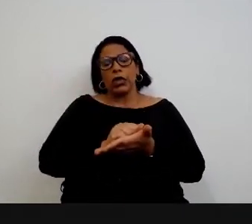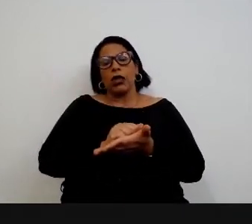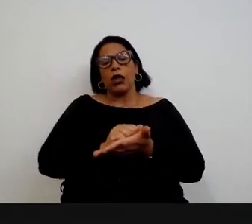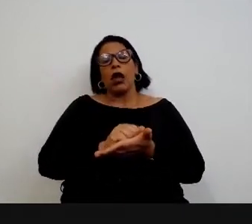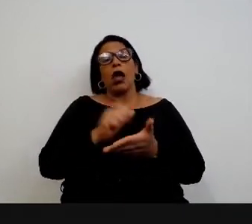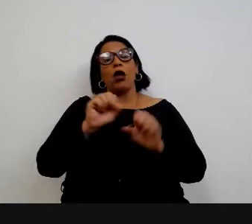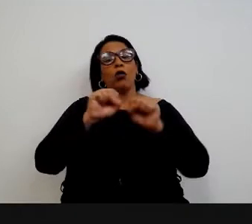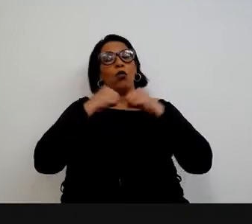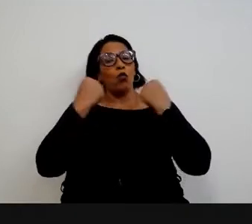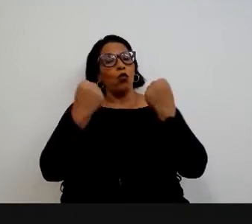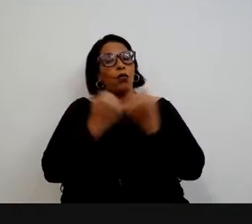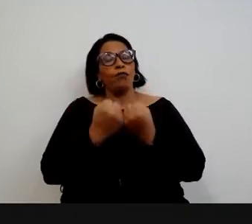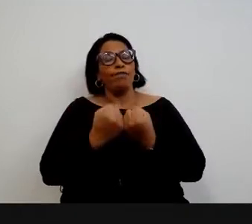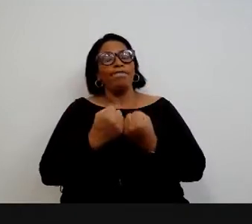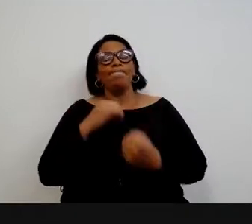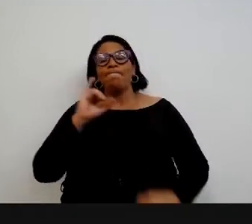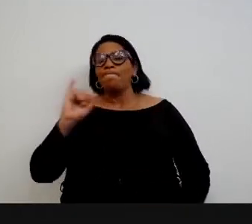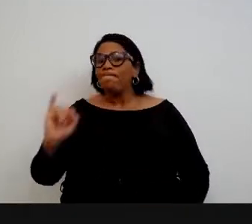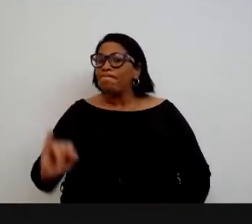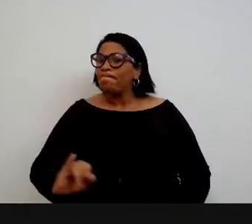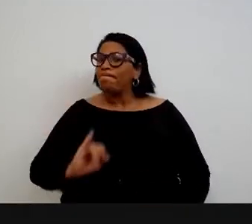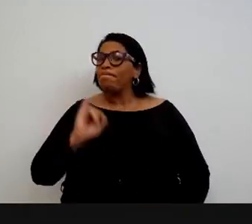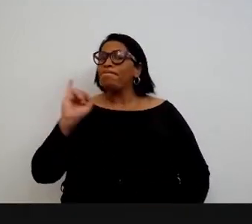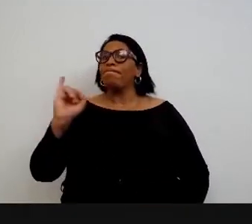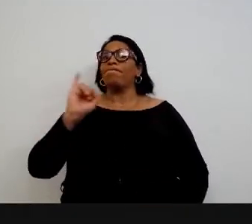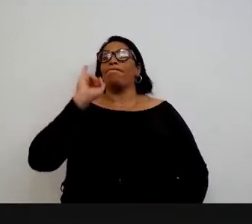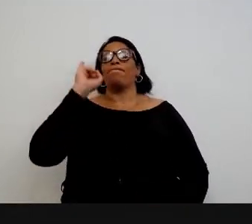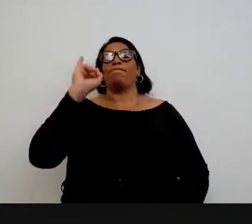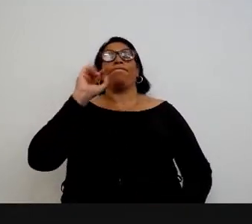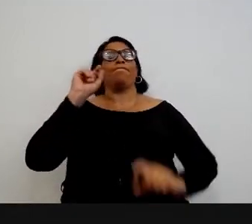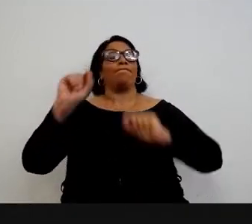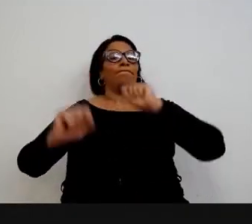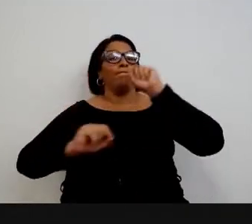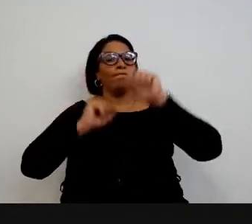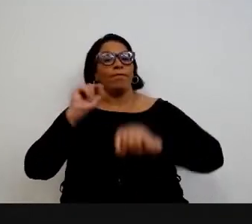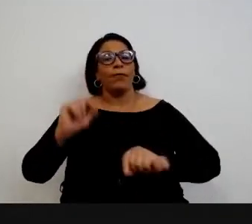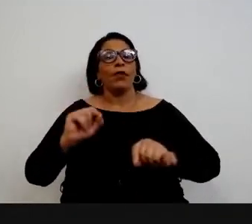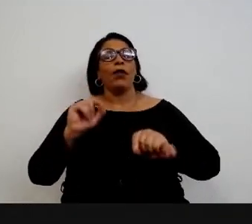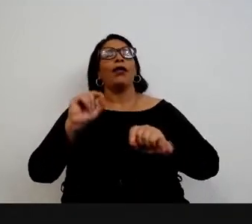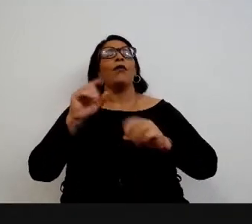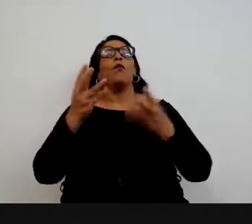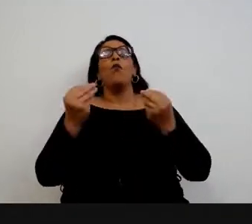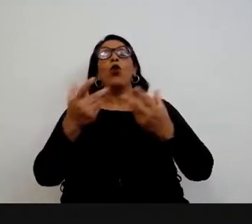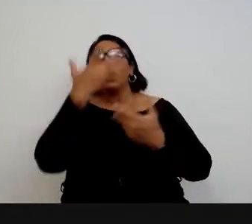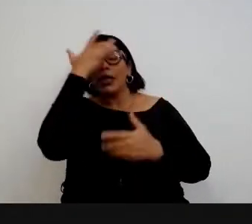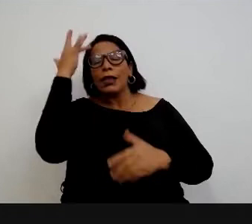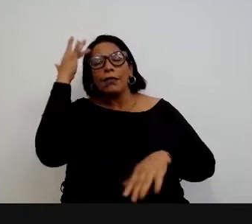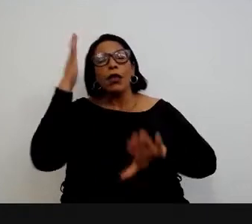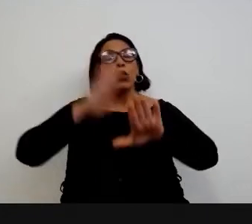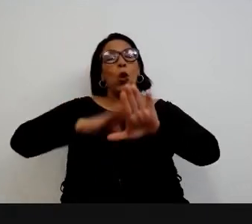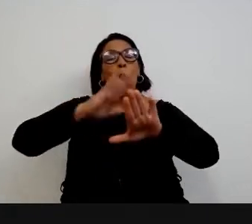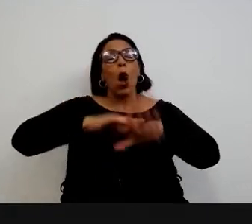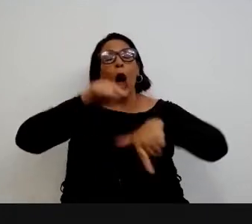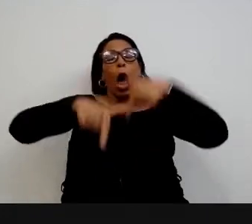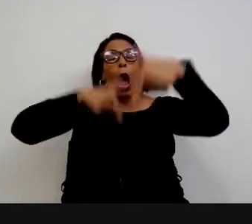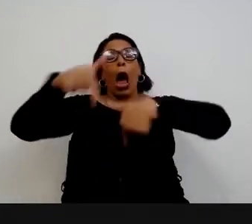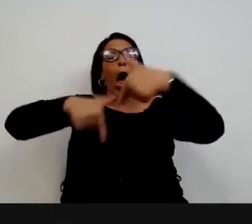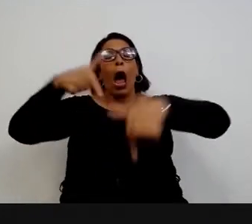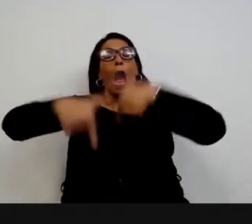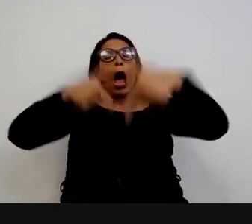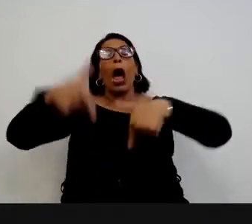Um evento dessa magnitude é um evento feito sempre a muitas mãos. E eu não posso